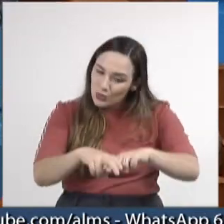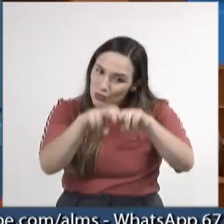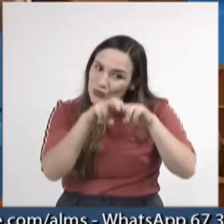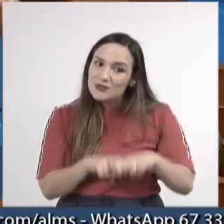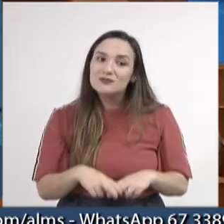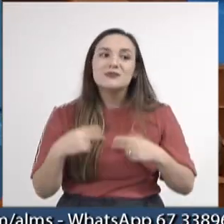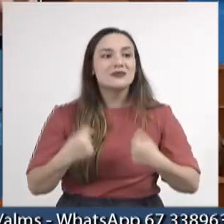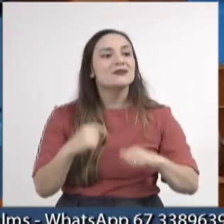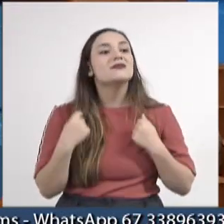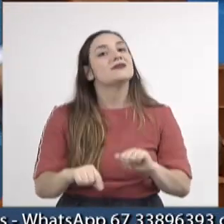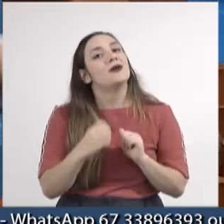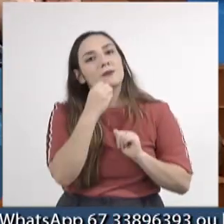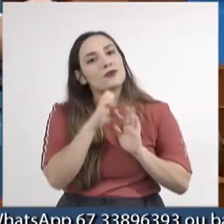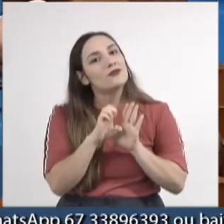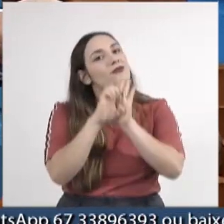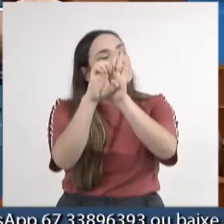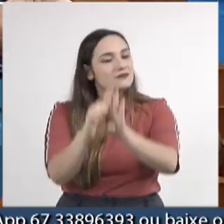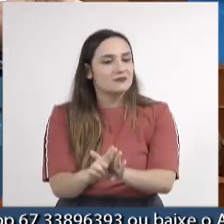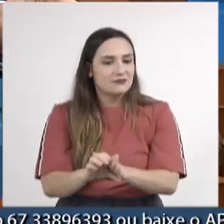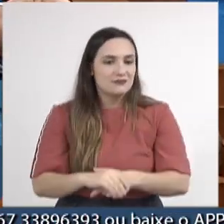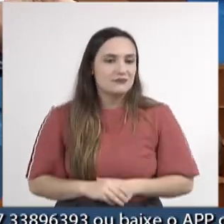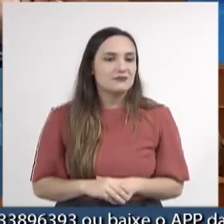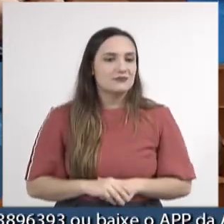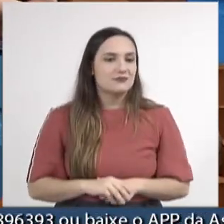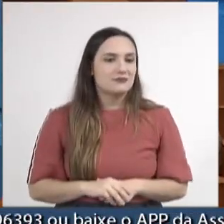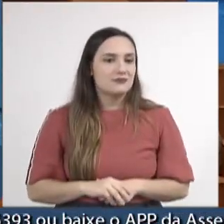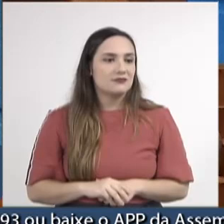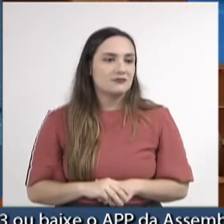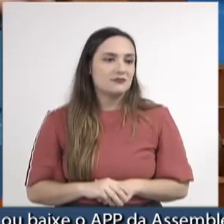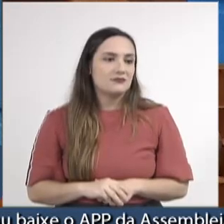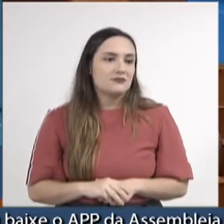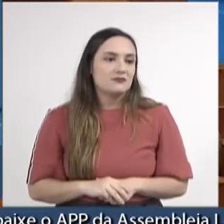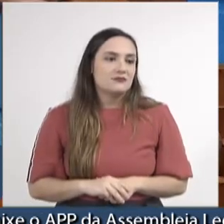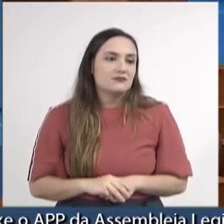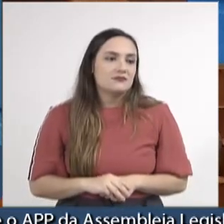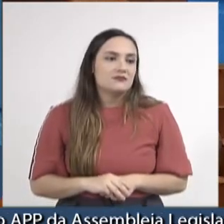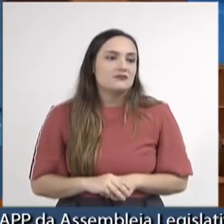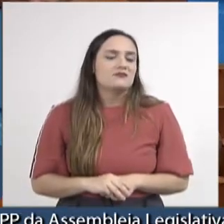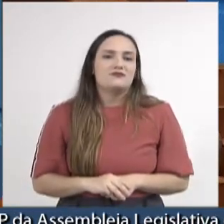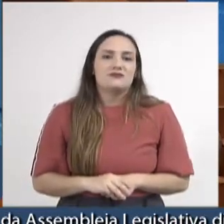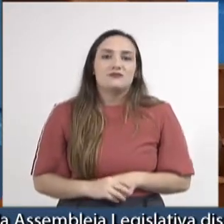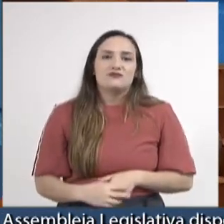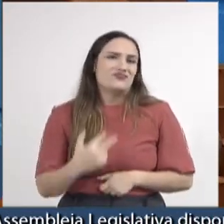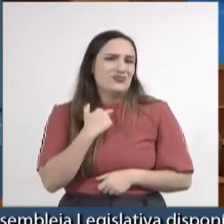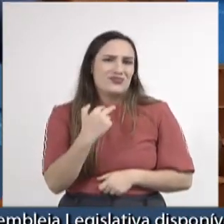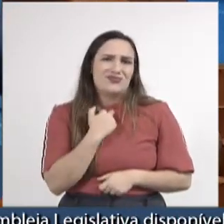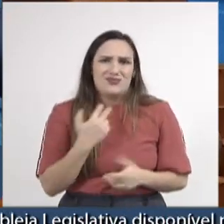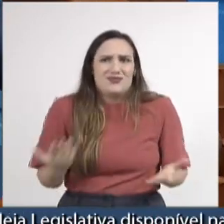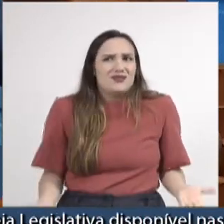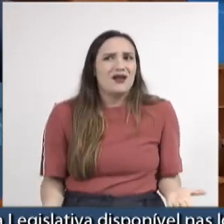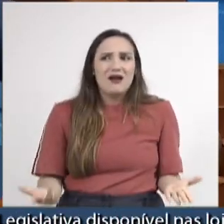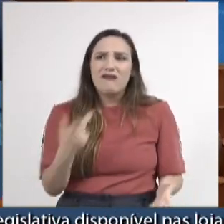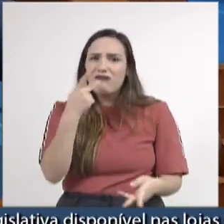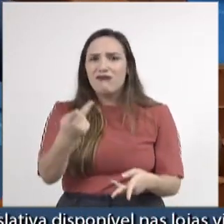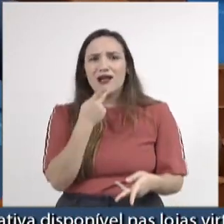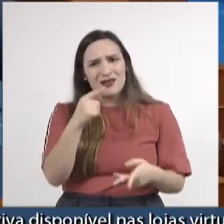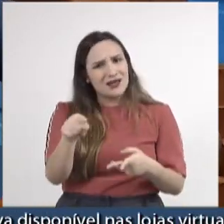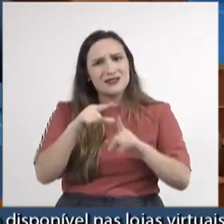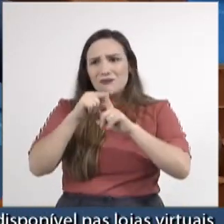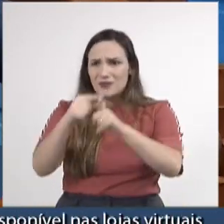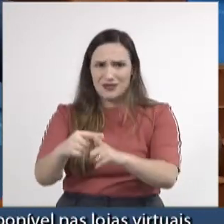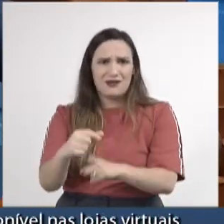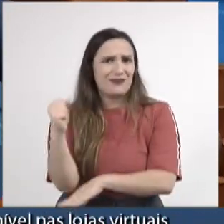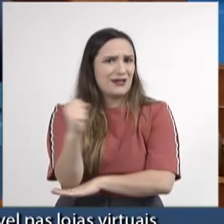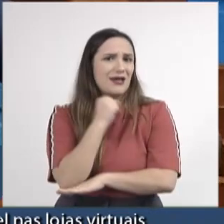para dar um bom exemplo e não poderia cometer uma agressão